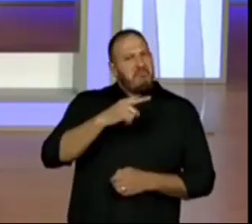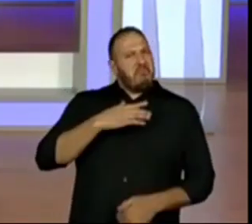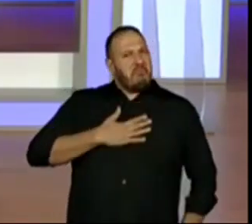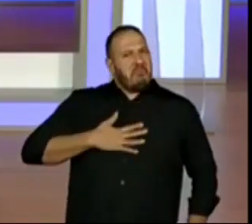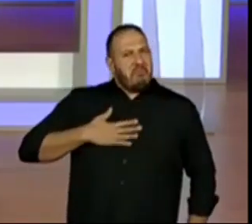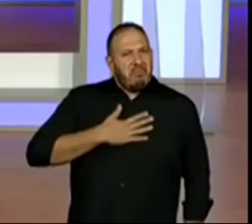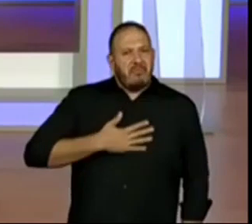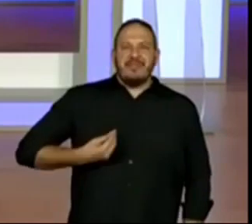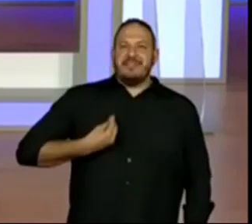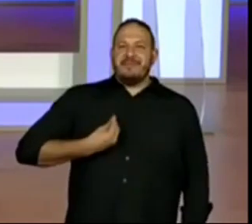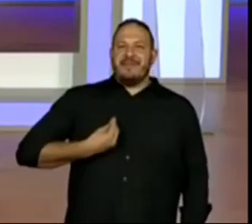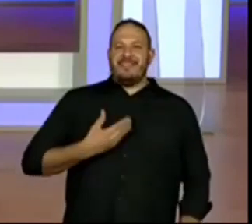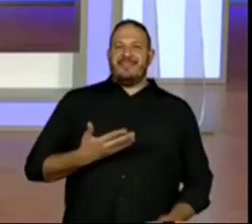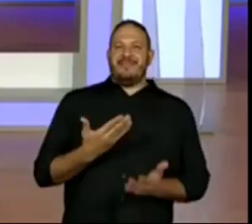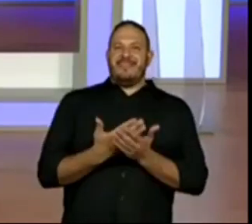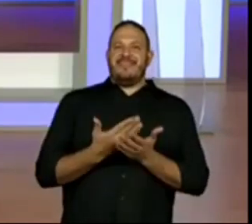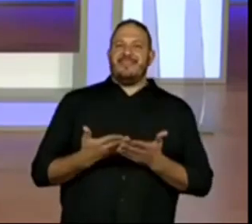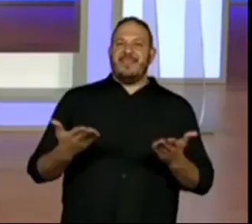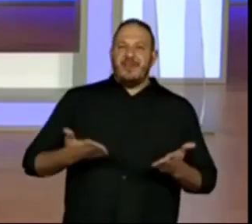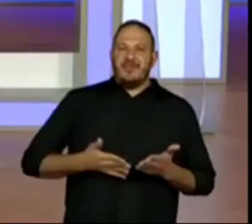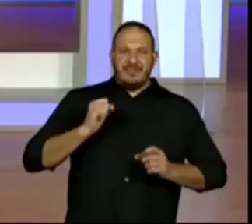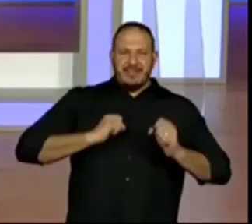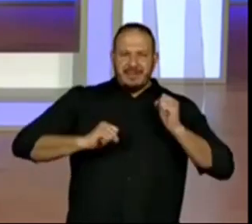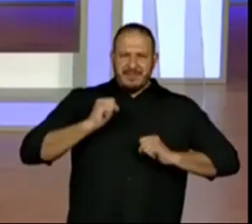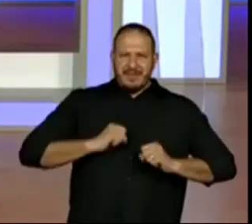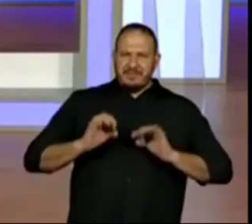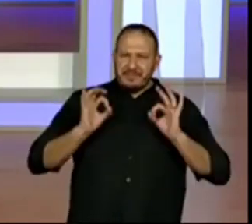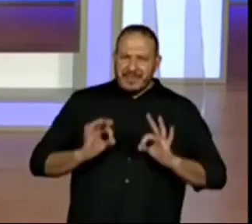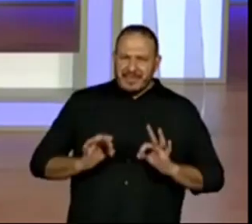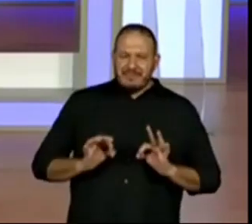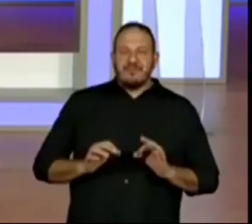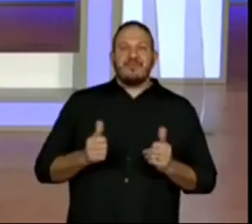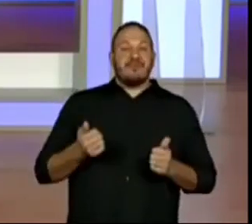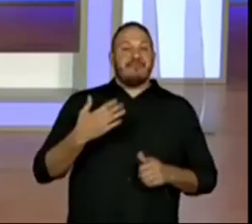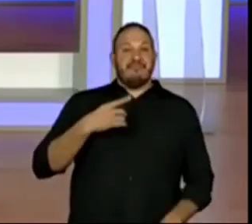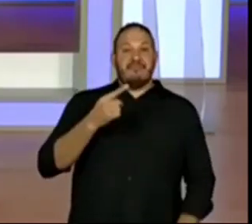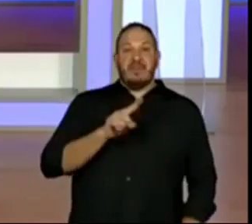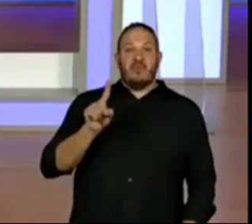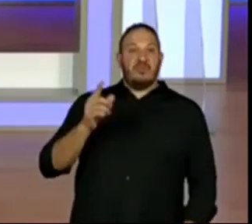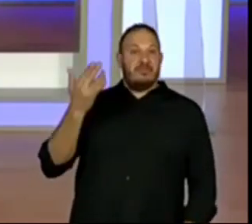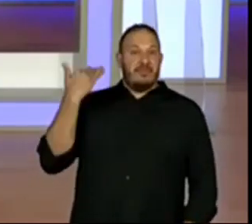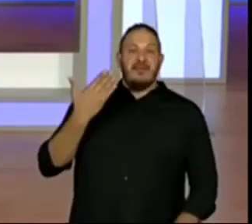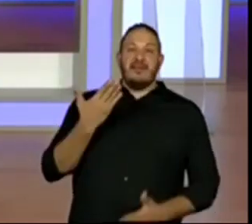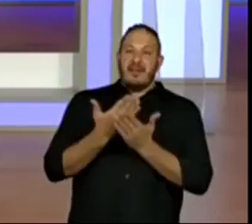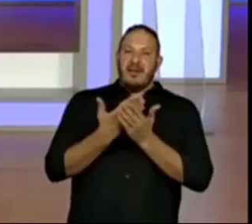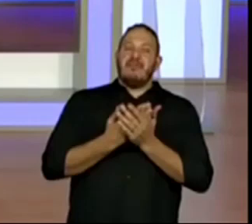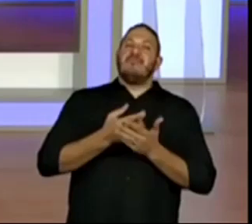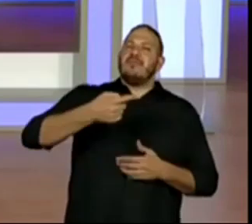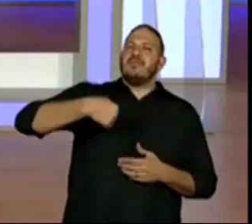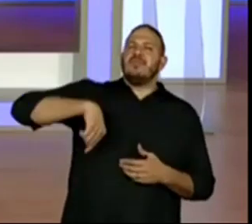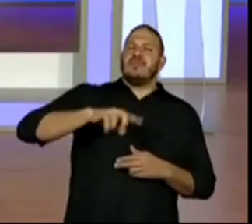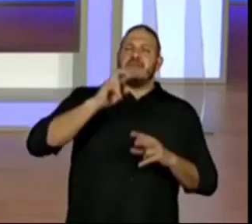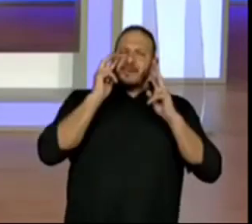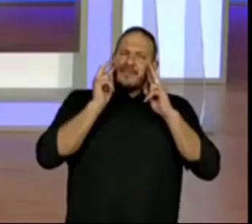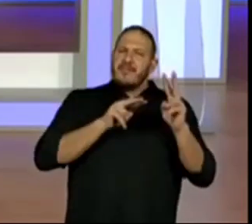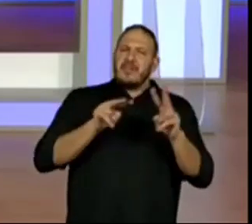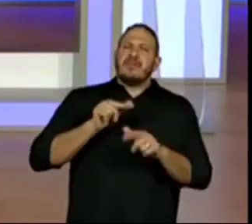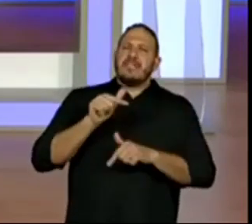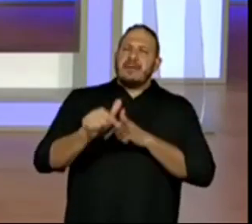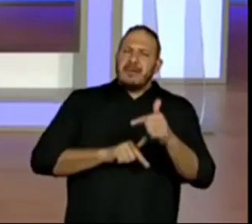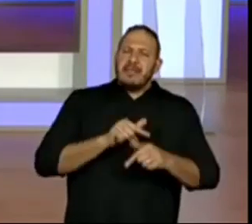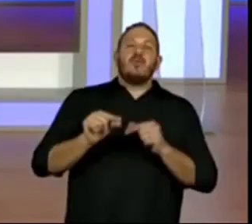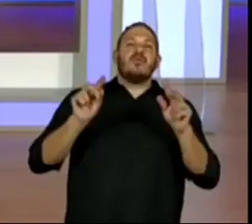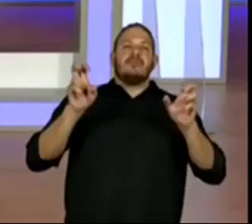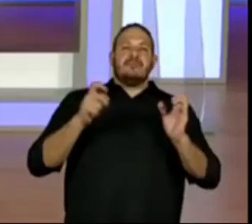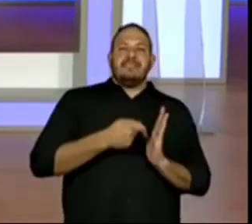Olha, maravilha! Estão animados mesmo? Então, é o seguinte. Na última aula, nós estávamos vendo, trabalhando um pouquinho, sobre a questão da